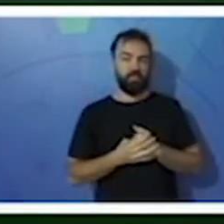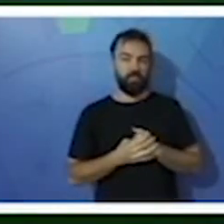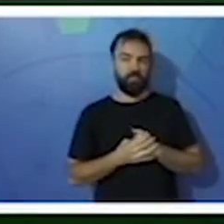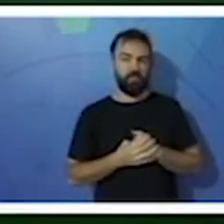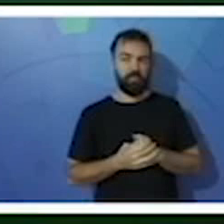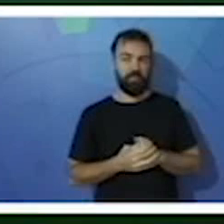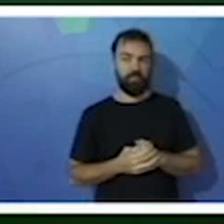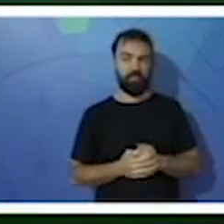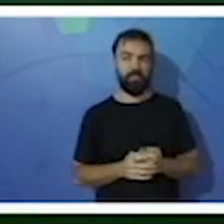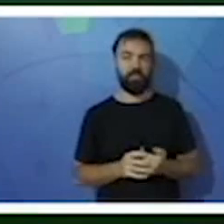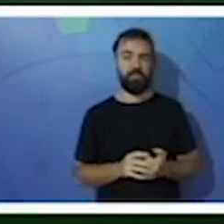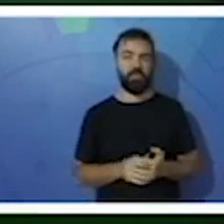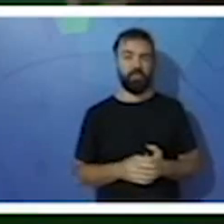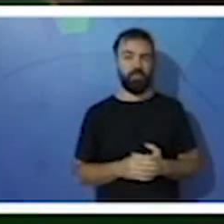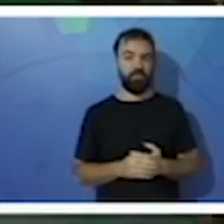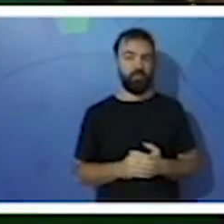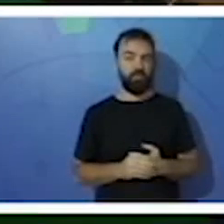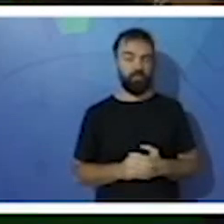fazer tranquilamente.